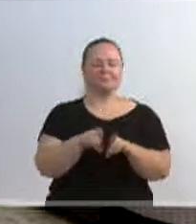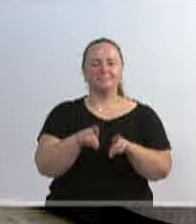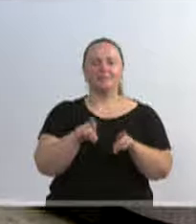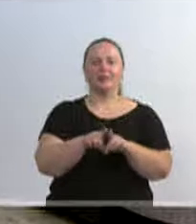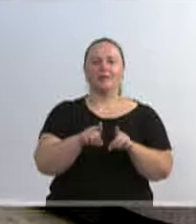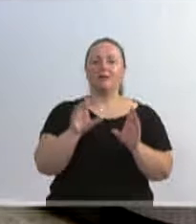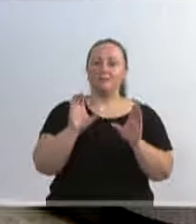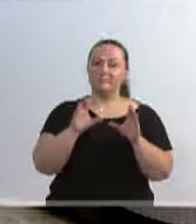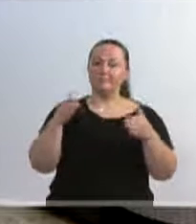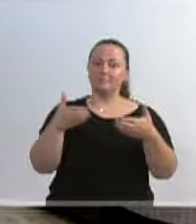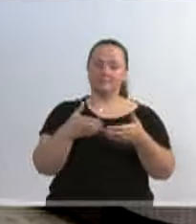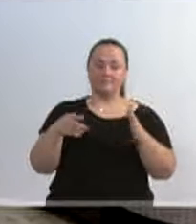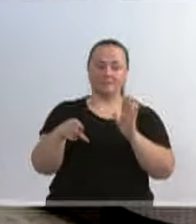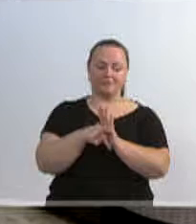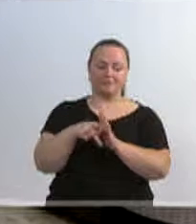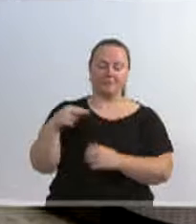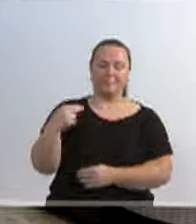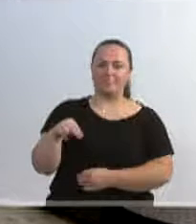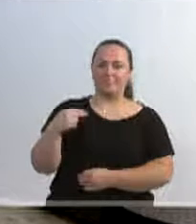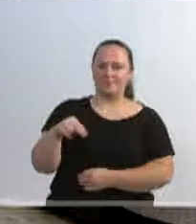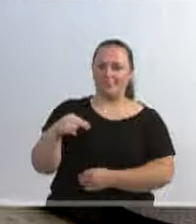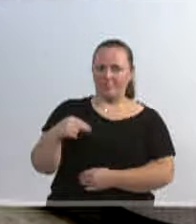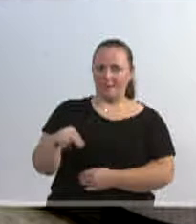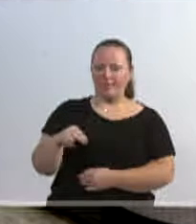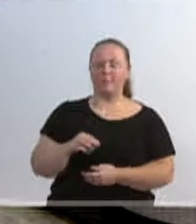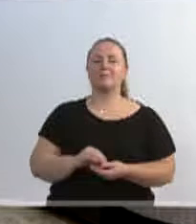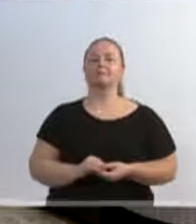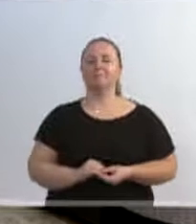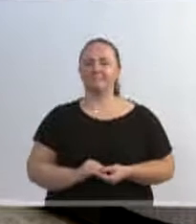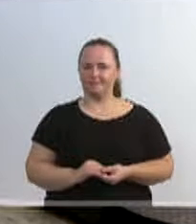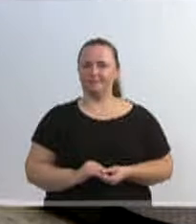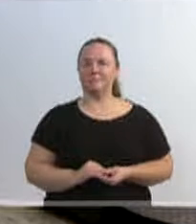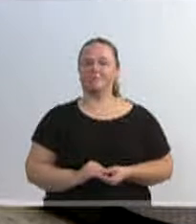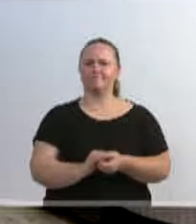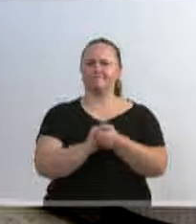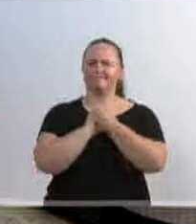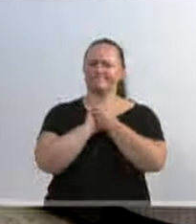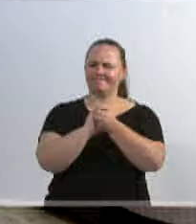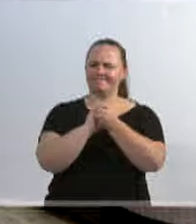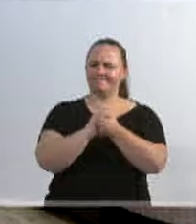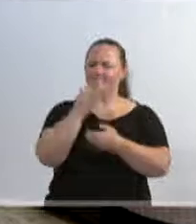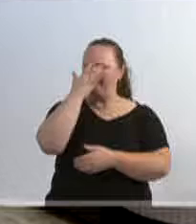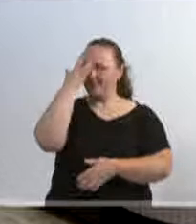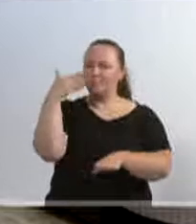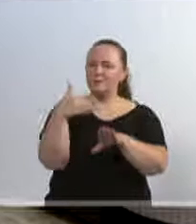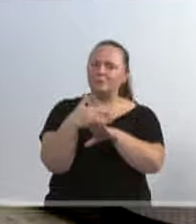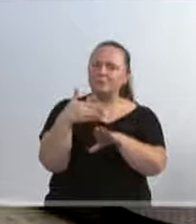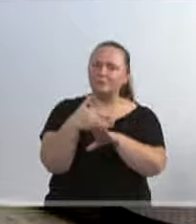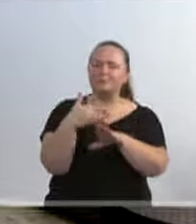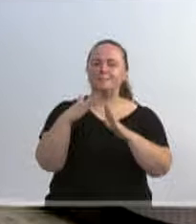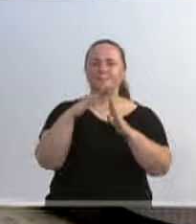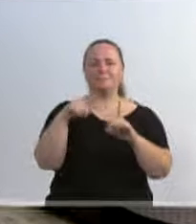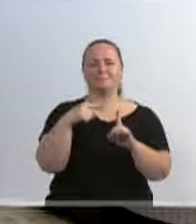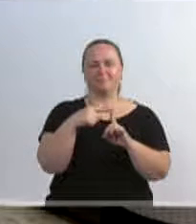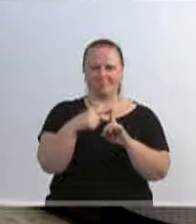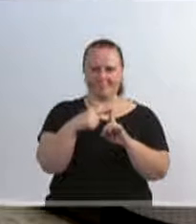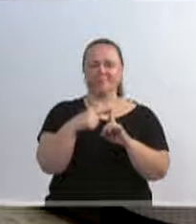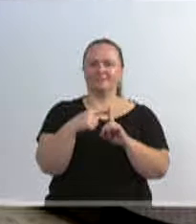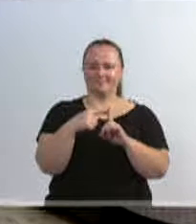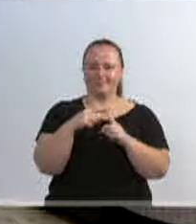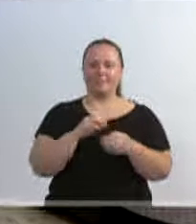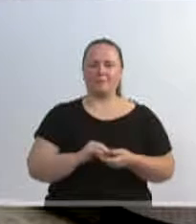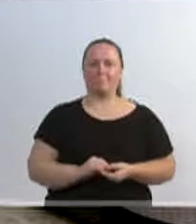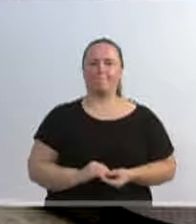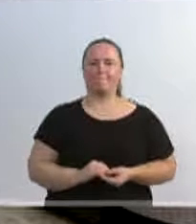navegantes, lá esteve. Parabéns a todos os membros da comunidade luterana Salto Weisbach. Também estivemos